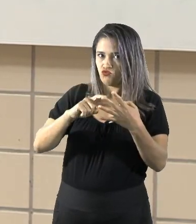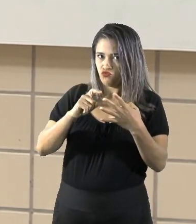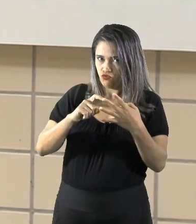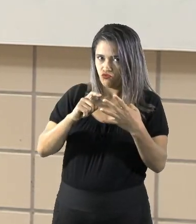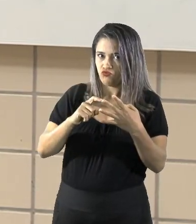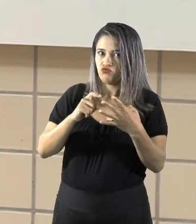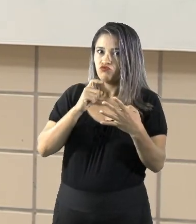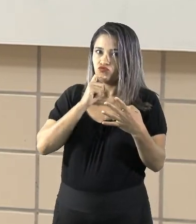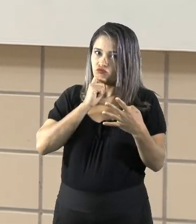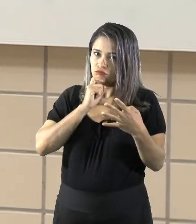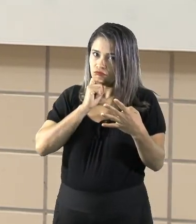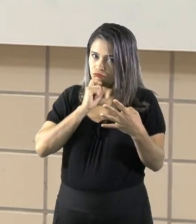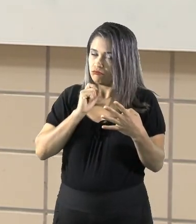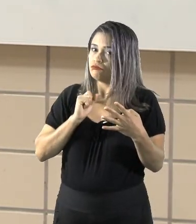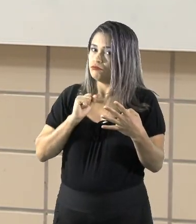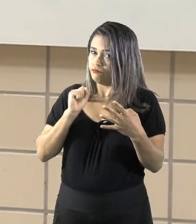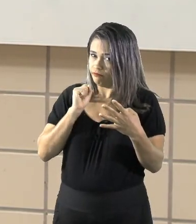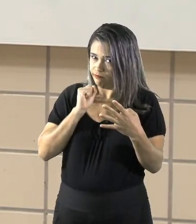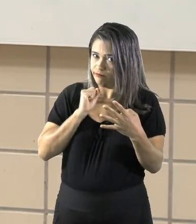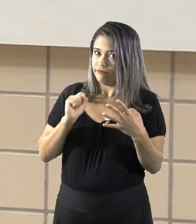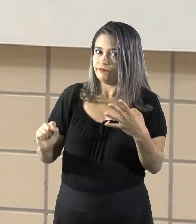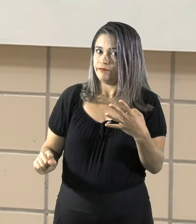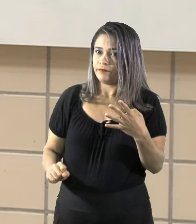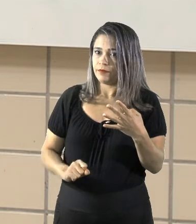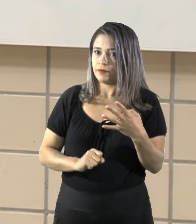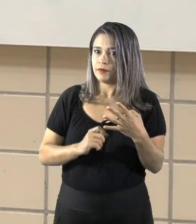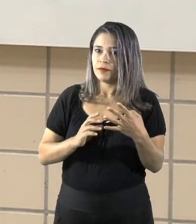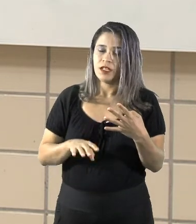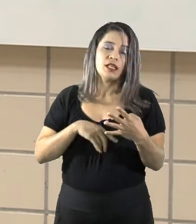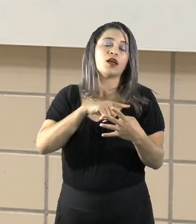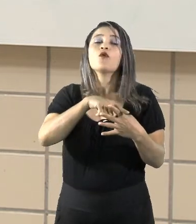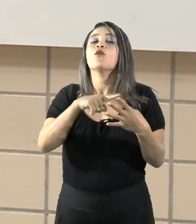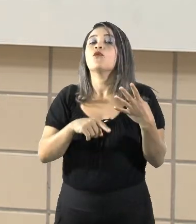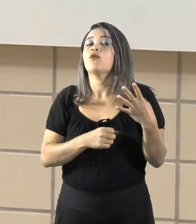uma estação do ano chamada inverno. Quantas estações do ano nós temos?